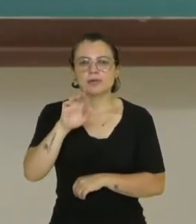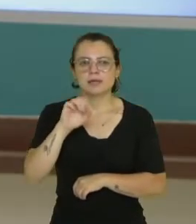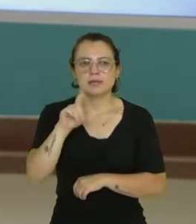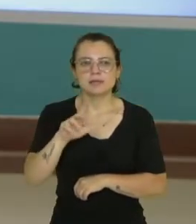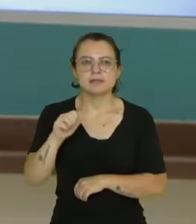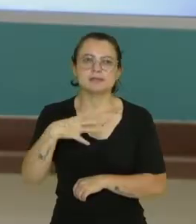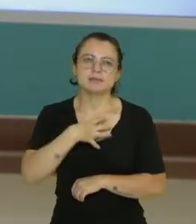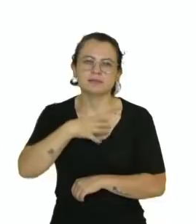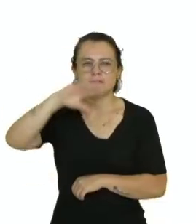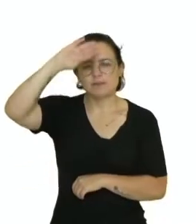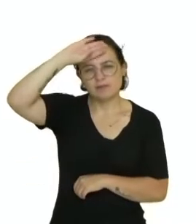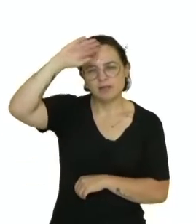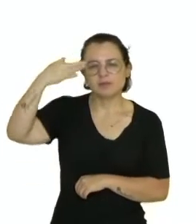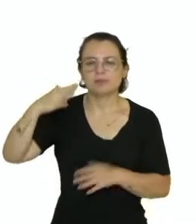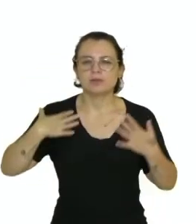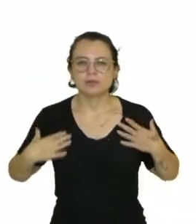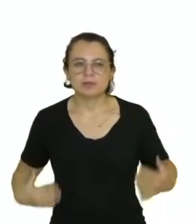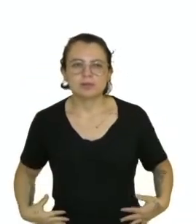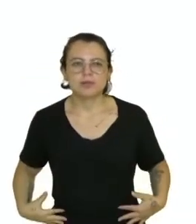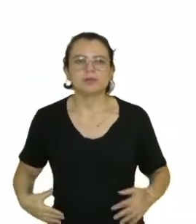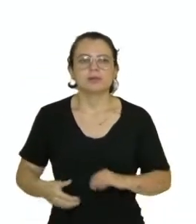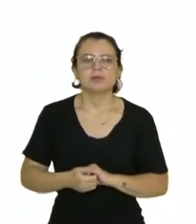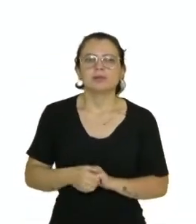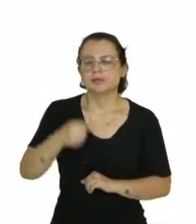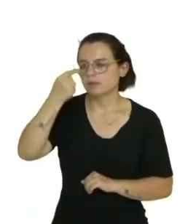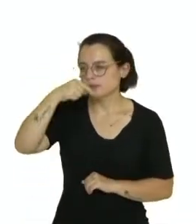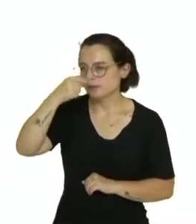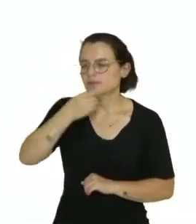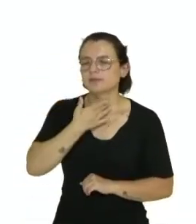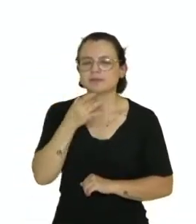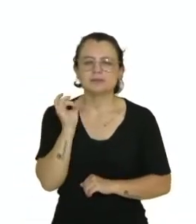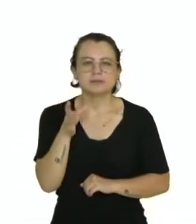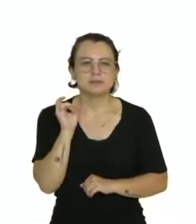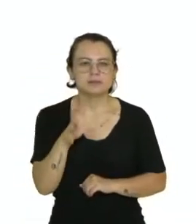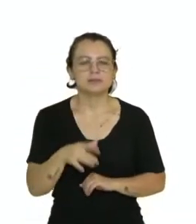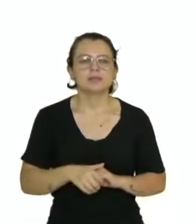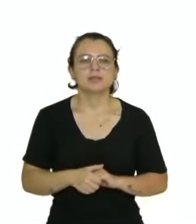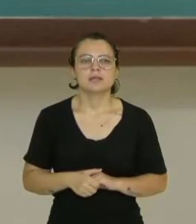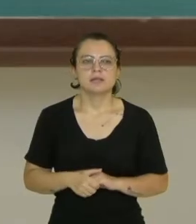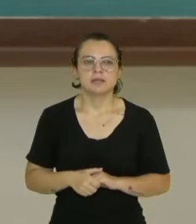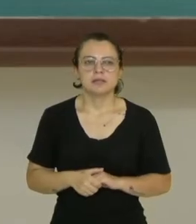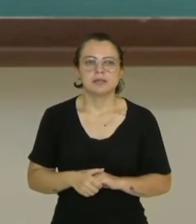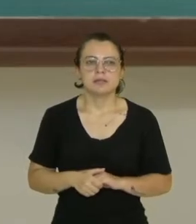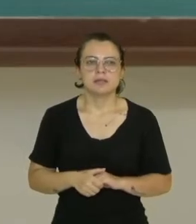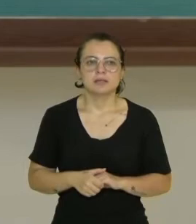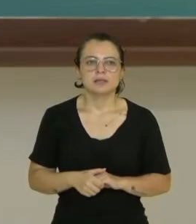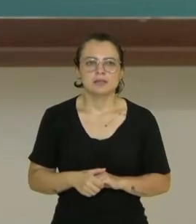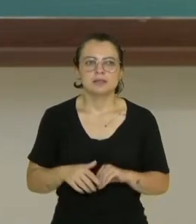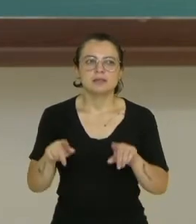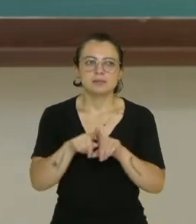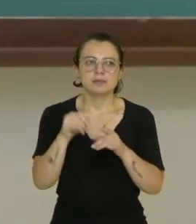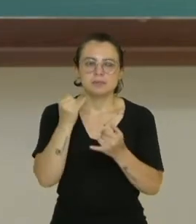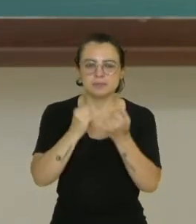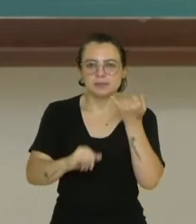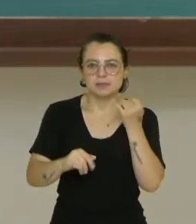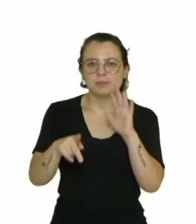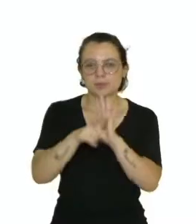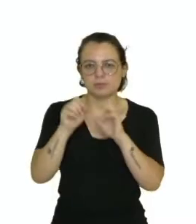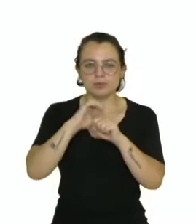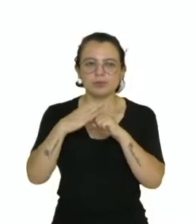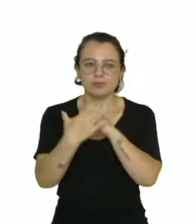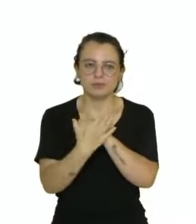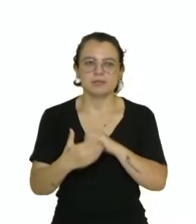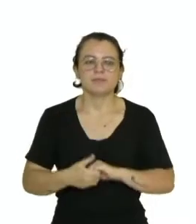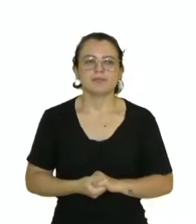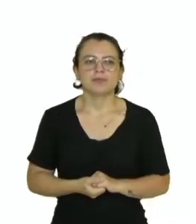Sintomas, febre, dor muscular, indisposição, coriza, garganta inflamada, inclusive bastante parecido com os sintomas do coronavírus,